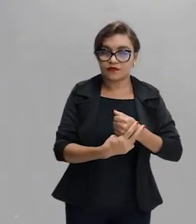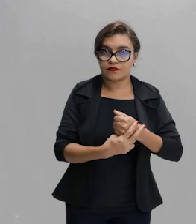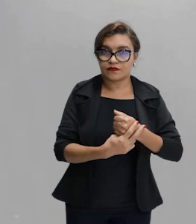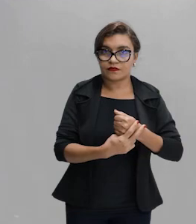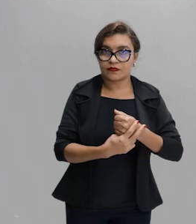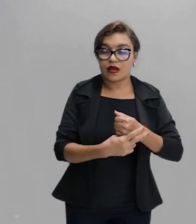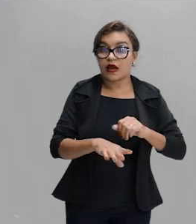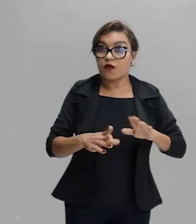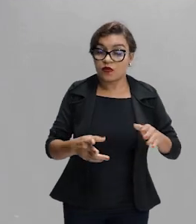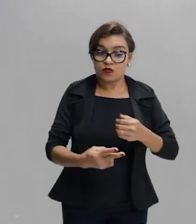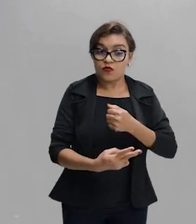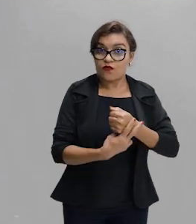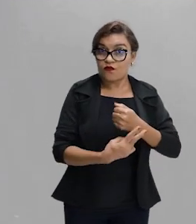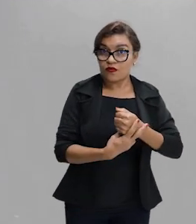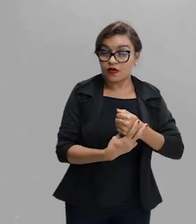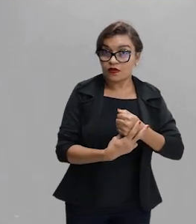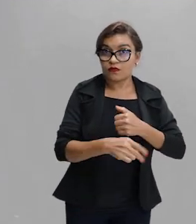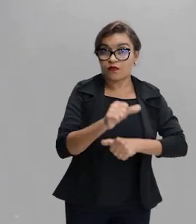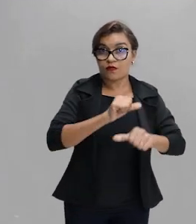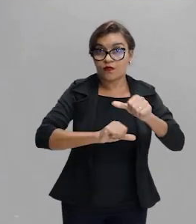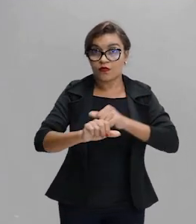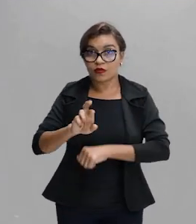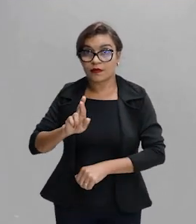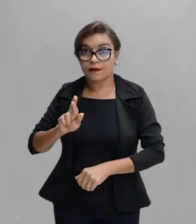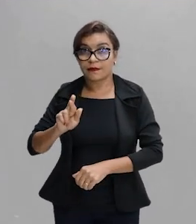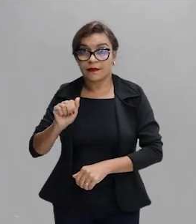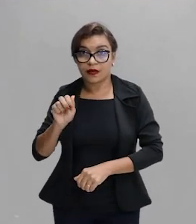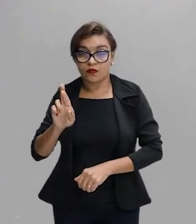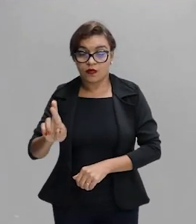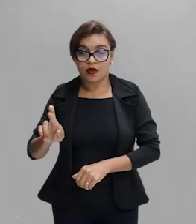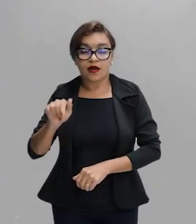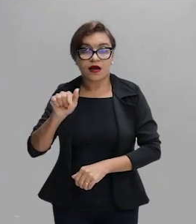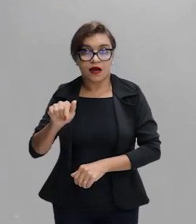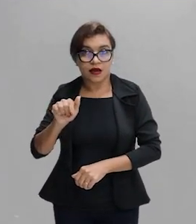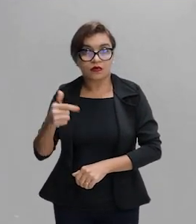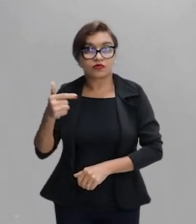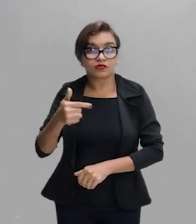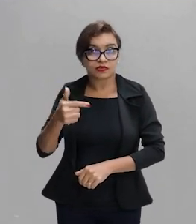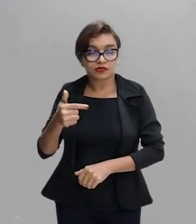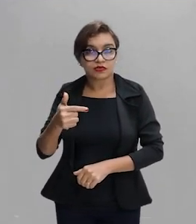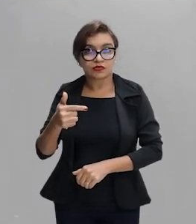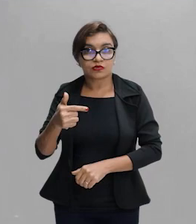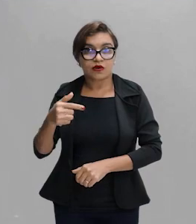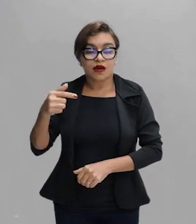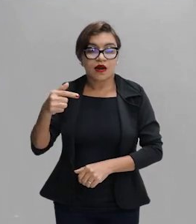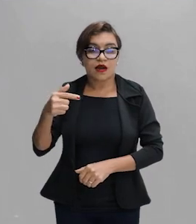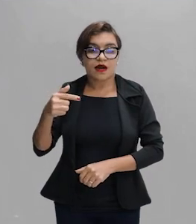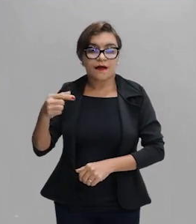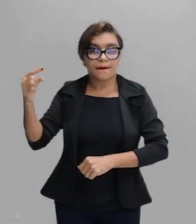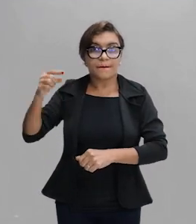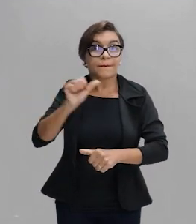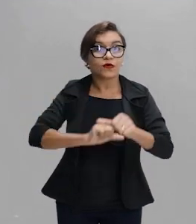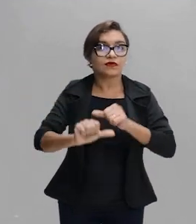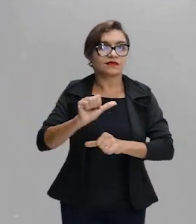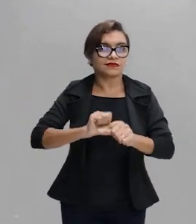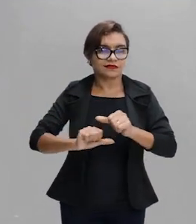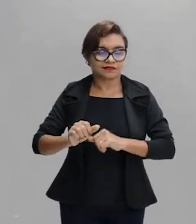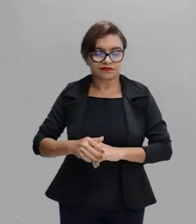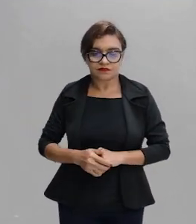segunda refração. vai sofrer o segundo desvio. Ok? Então, o nós vamos observar é o seguinte.